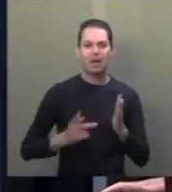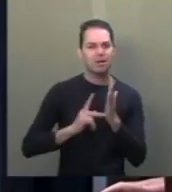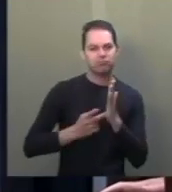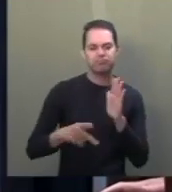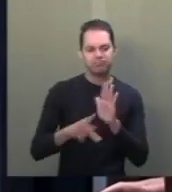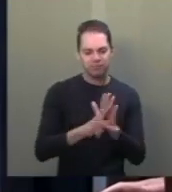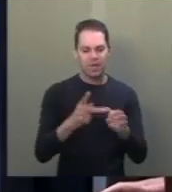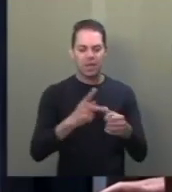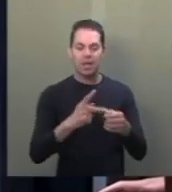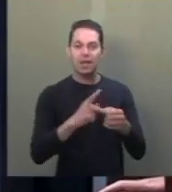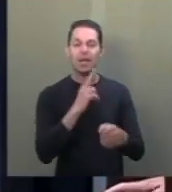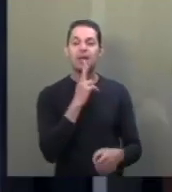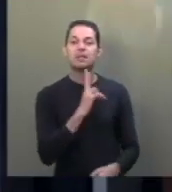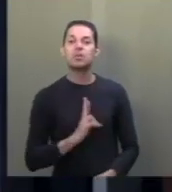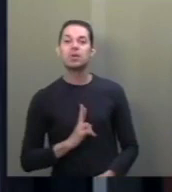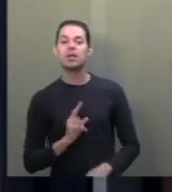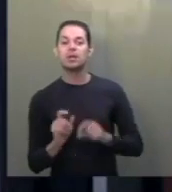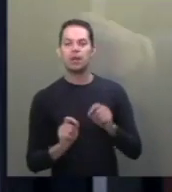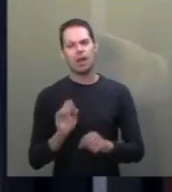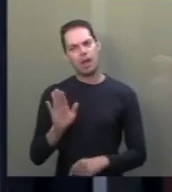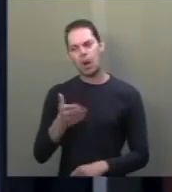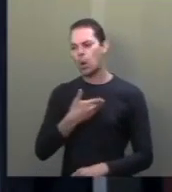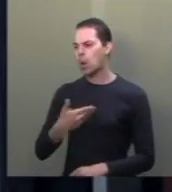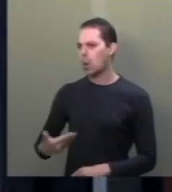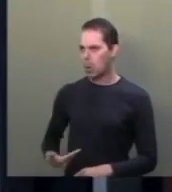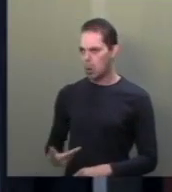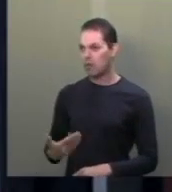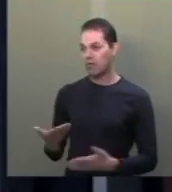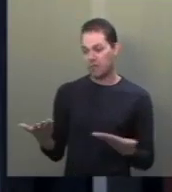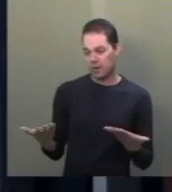Petrobras, foi de que o governo, à época,